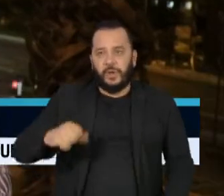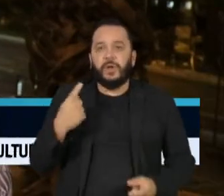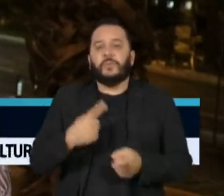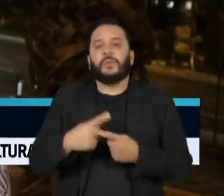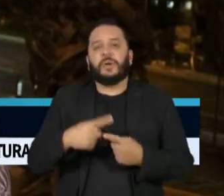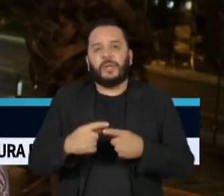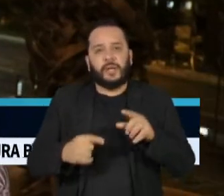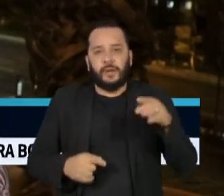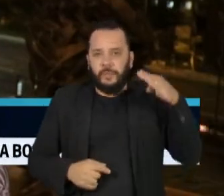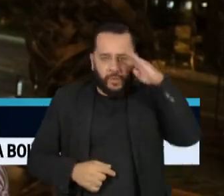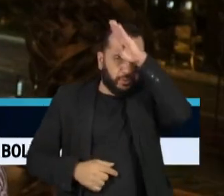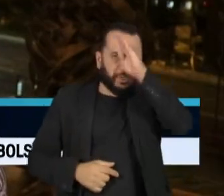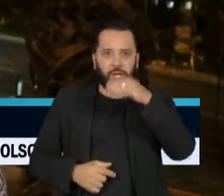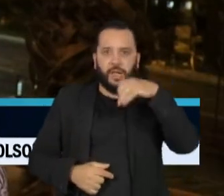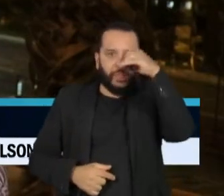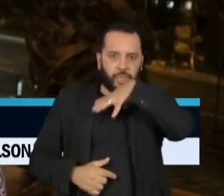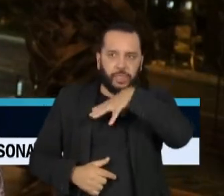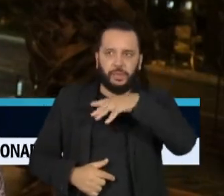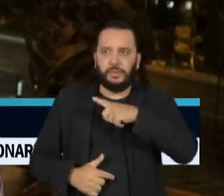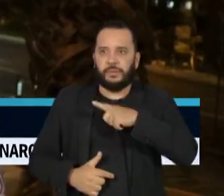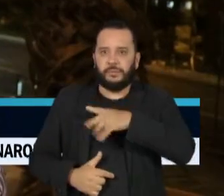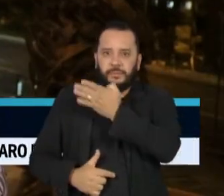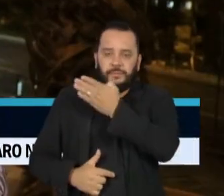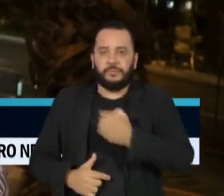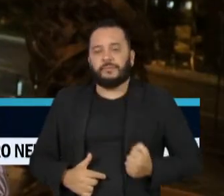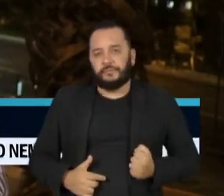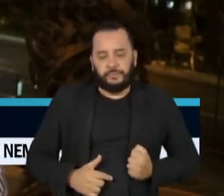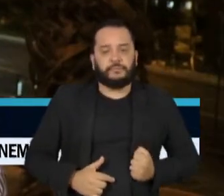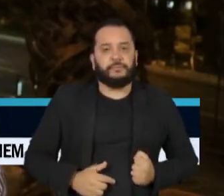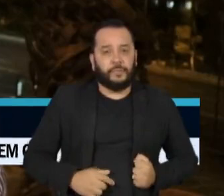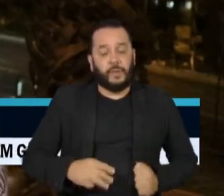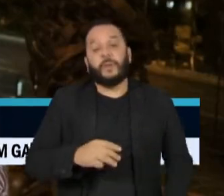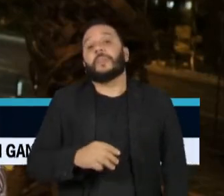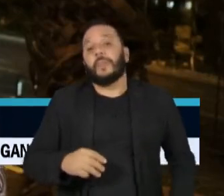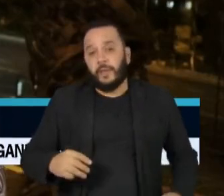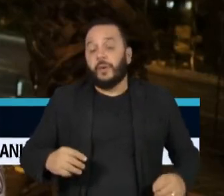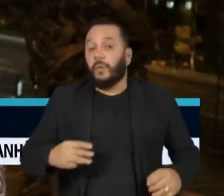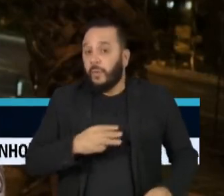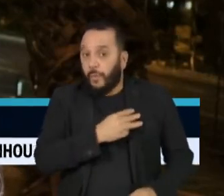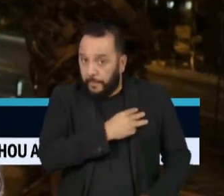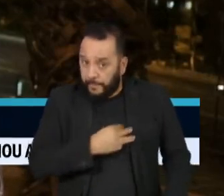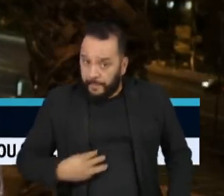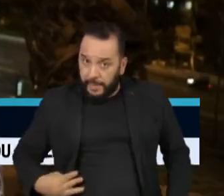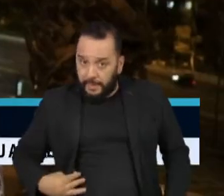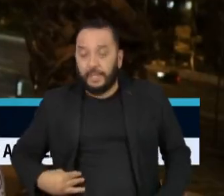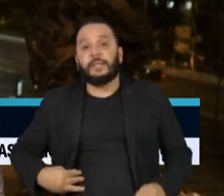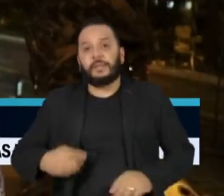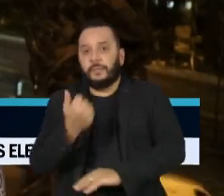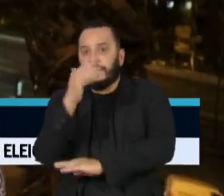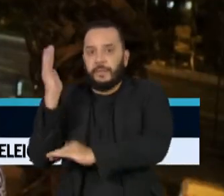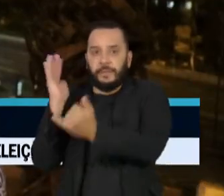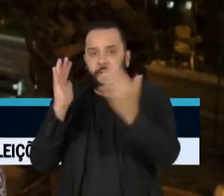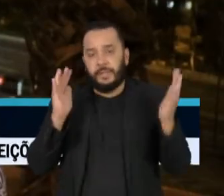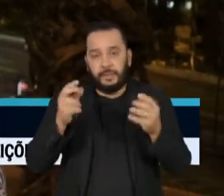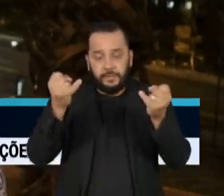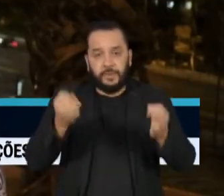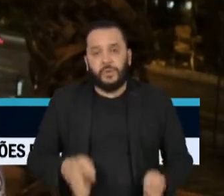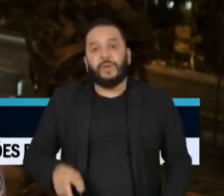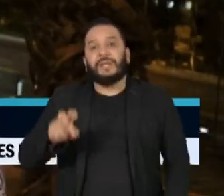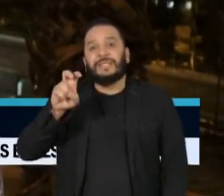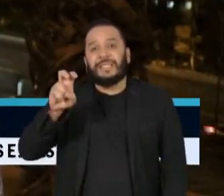ações do governo de Jair Bolsonaro. O ministro do meio ambiente norueguês disse que 5 bilhões de coroas